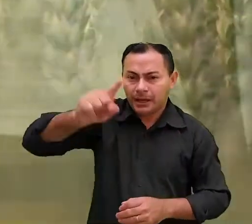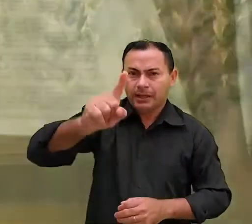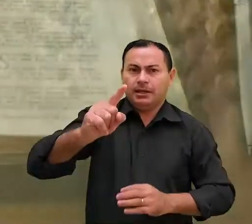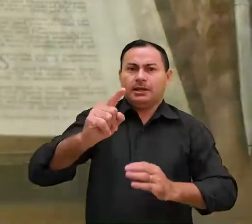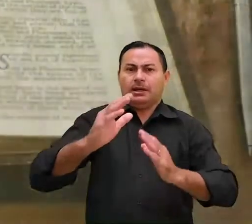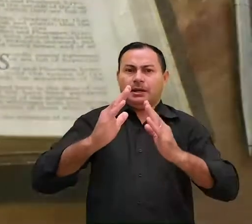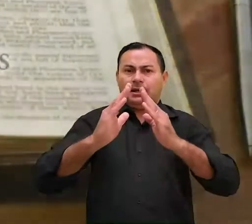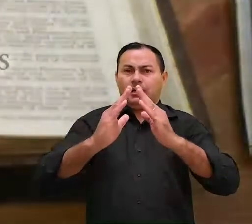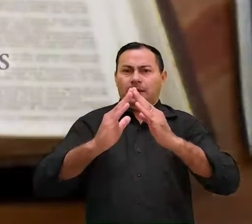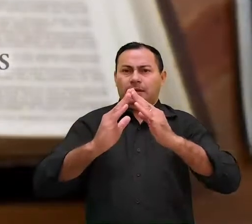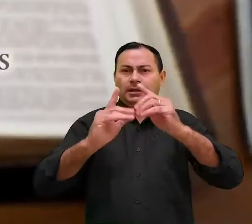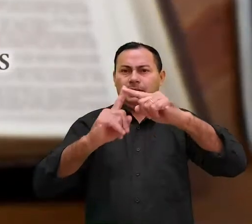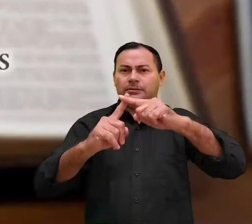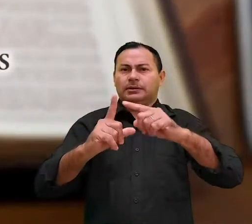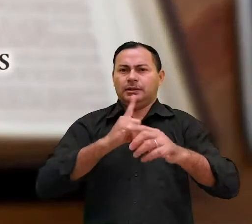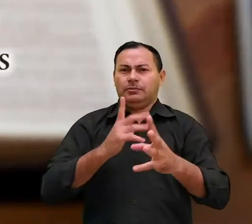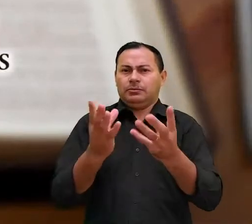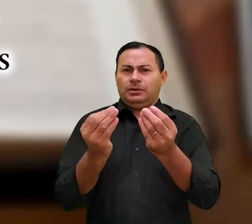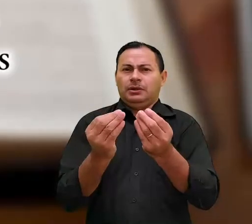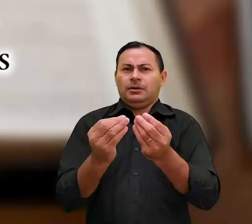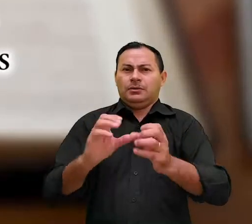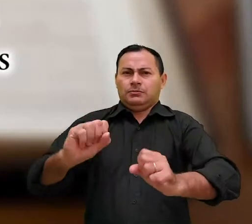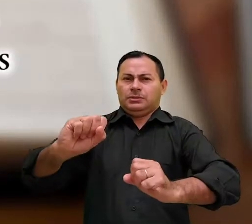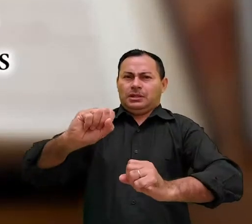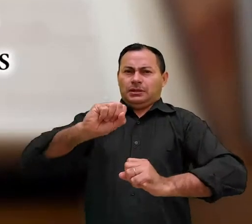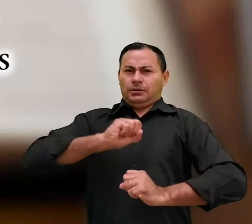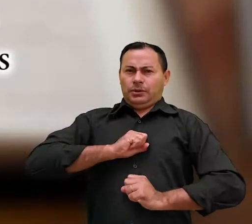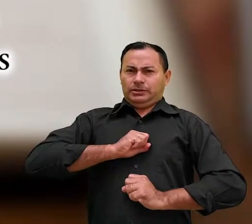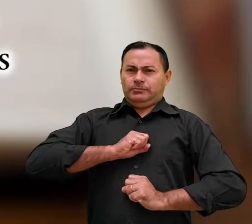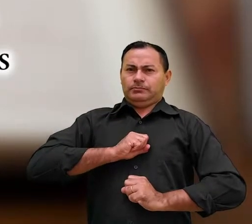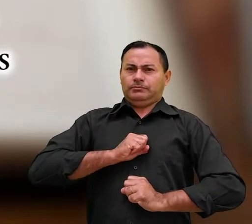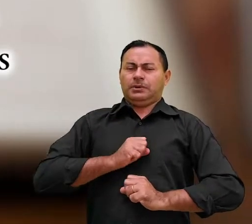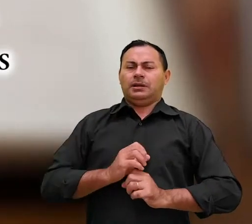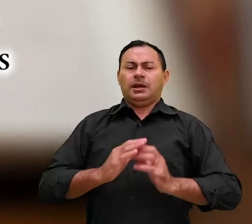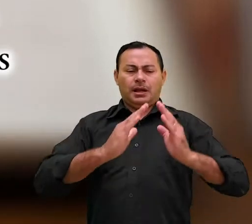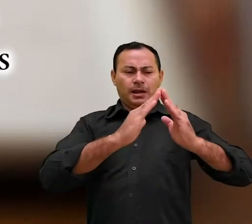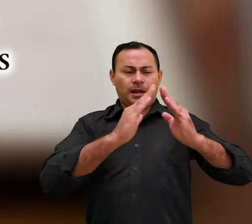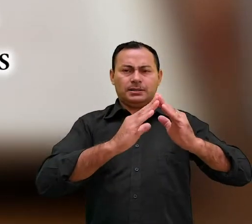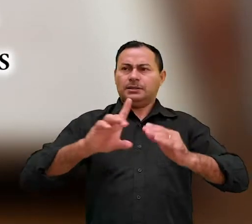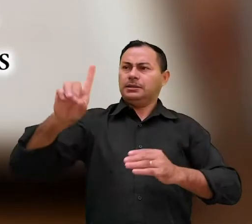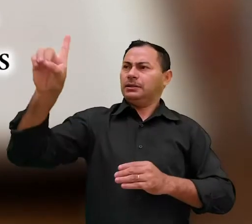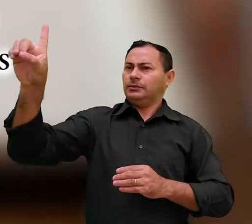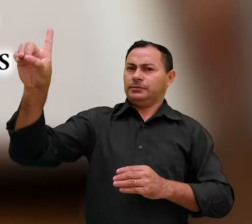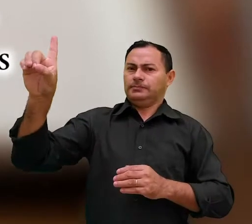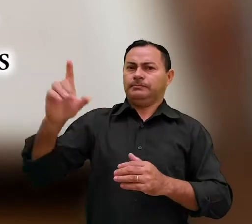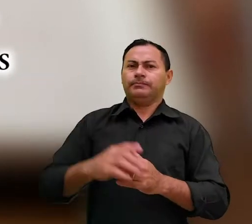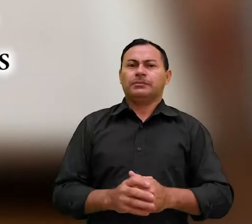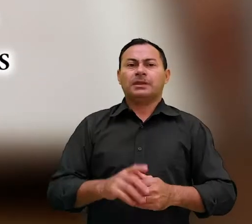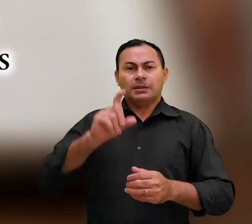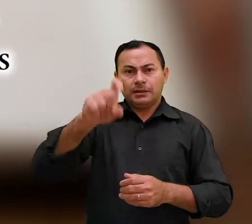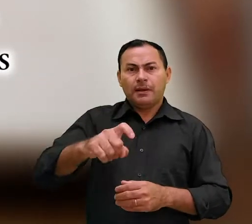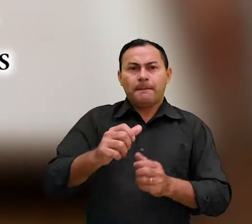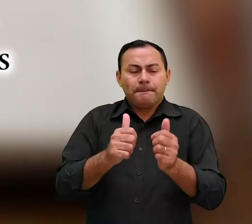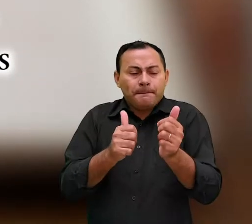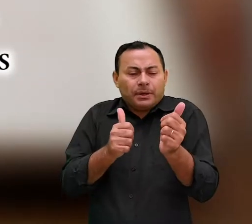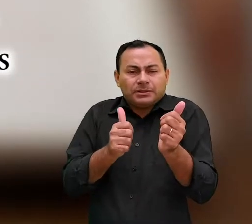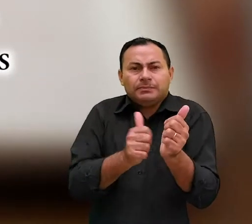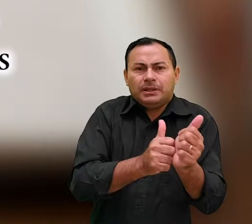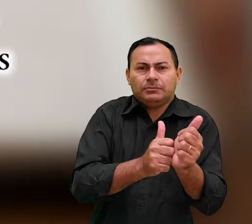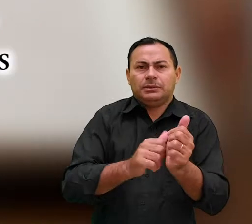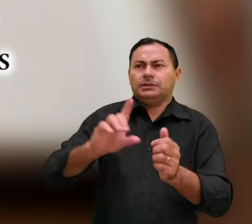à igreja. Temos, pois, um grande sacerdote sobre a casa de Deus. Sendo assim,